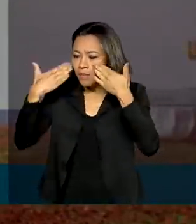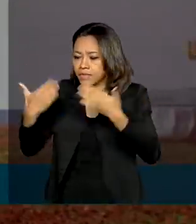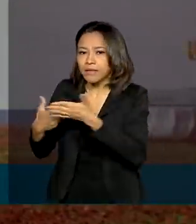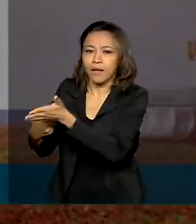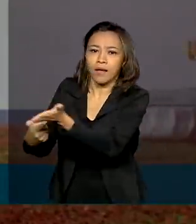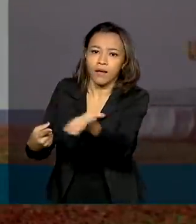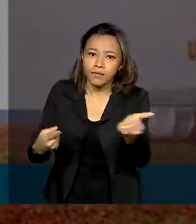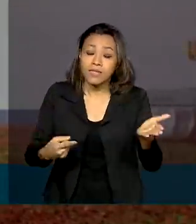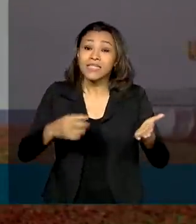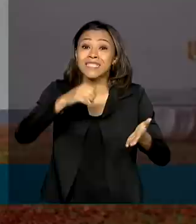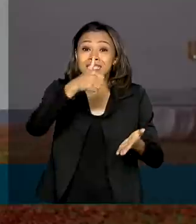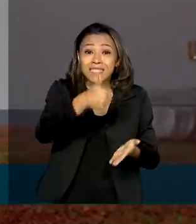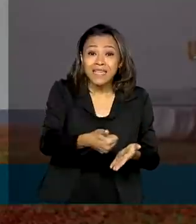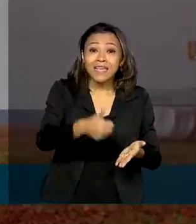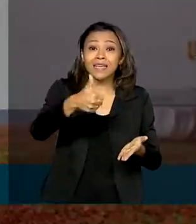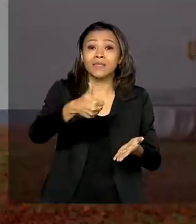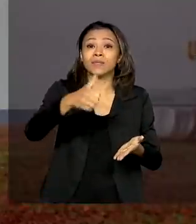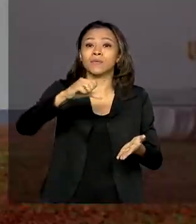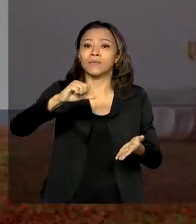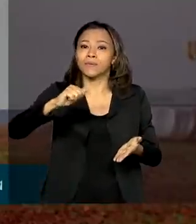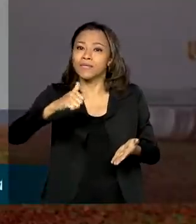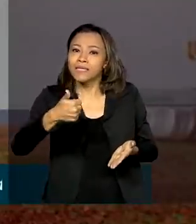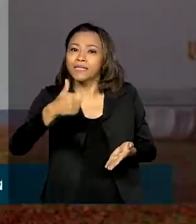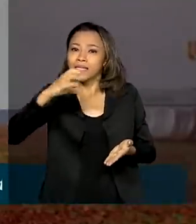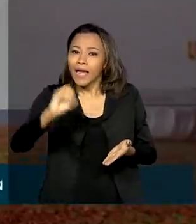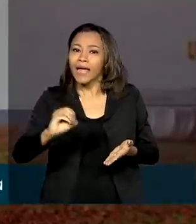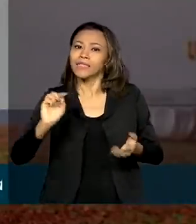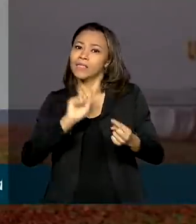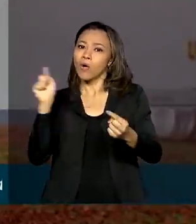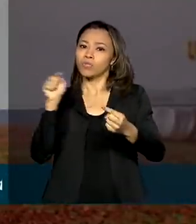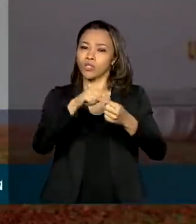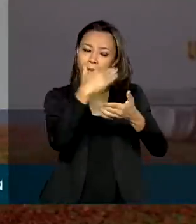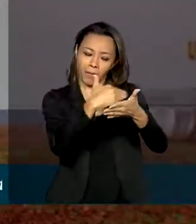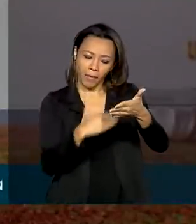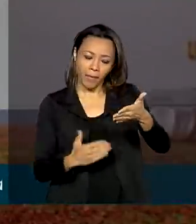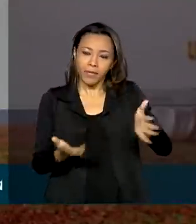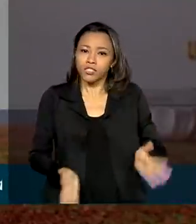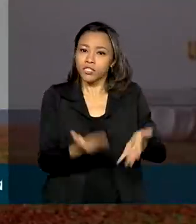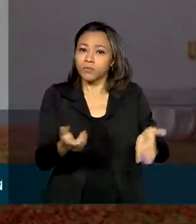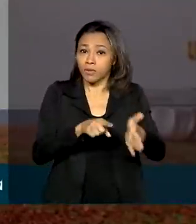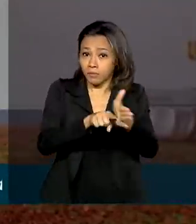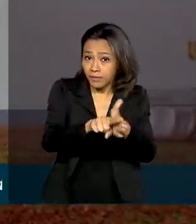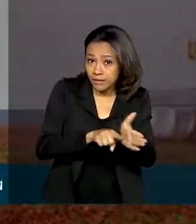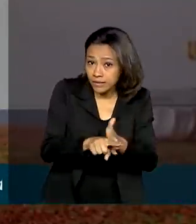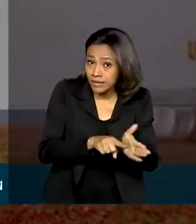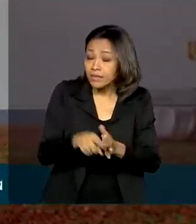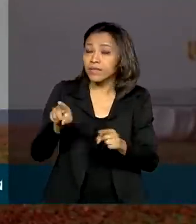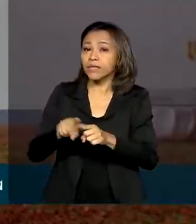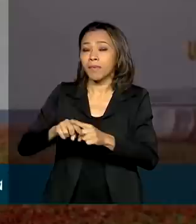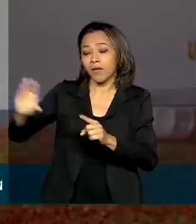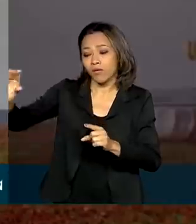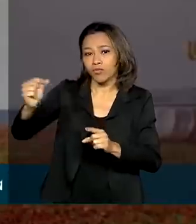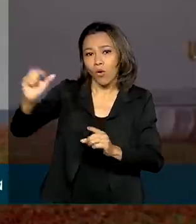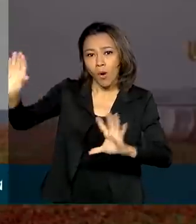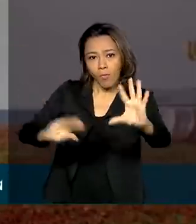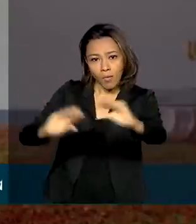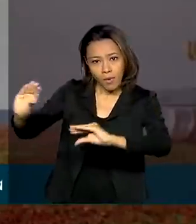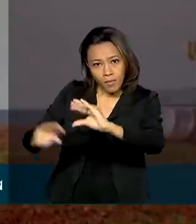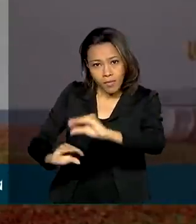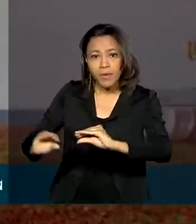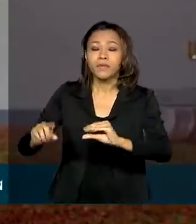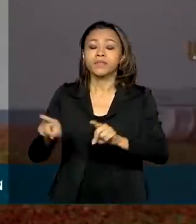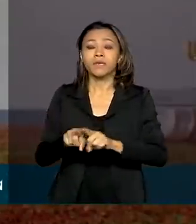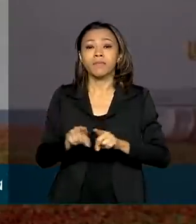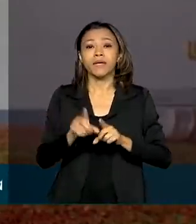110 metas que vão desde o desenvolvimento da pesquisa até o estímulo a novos empreendimentos. Agilizar as concessões de títulos